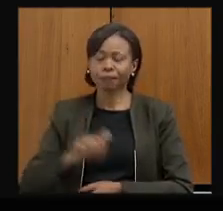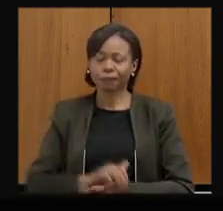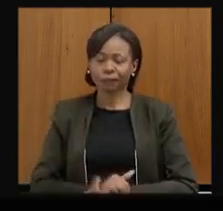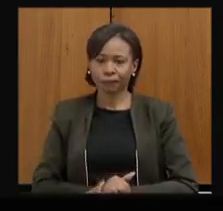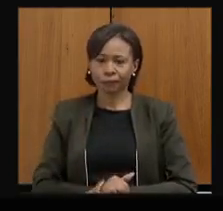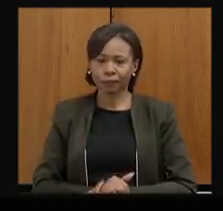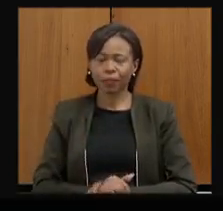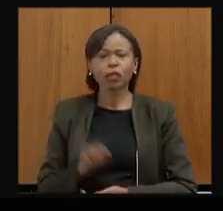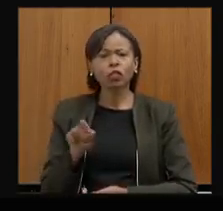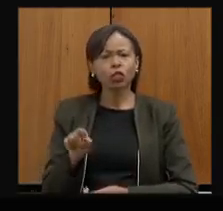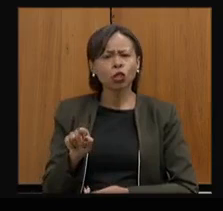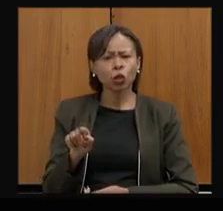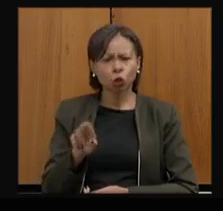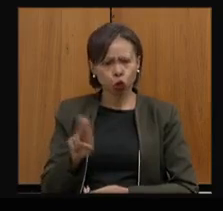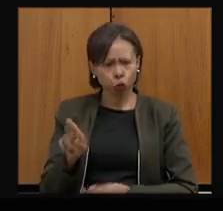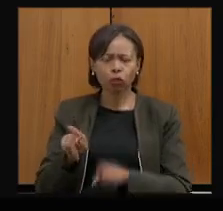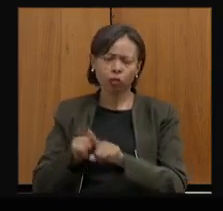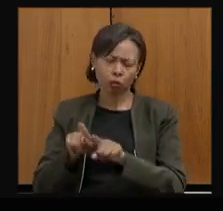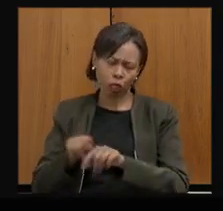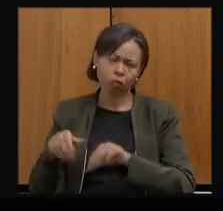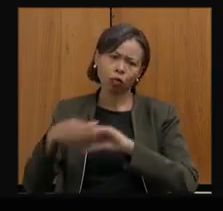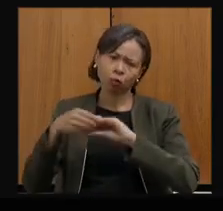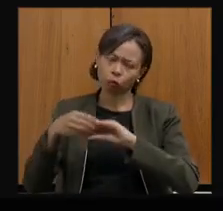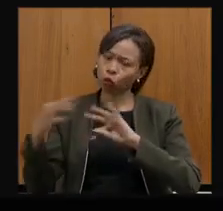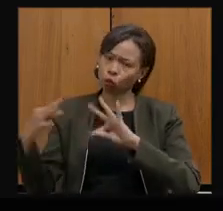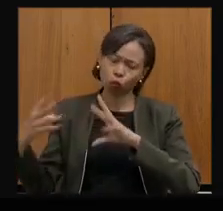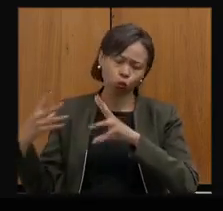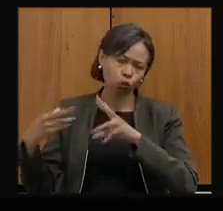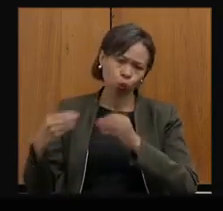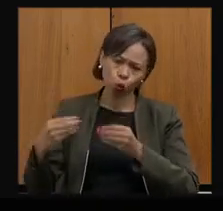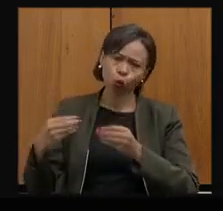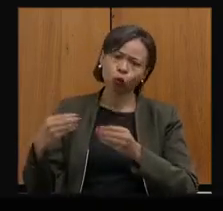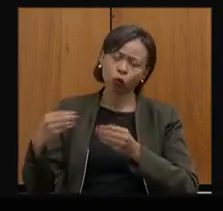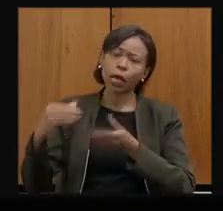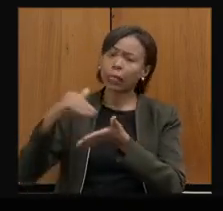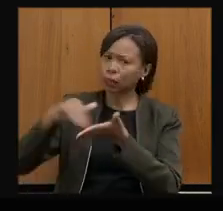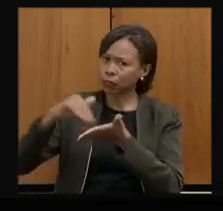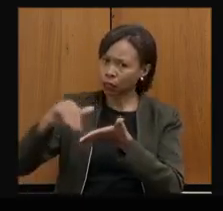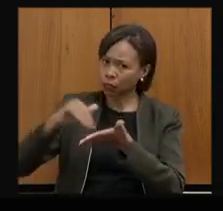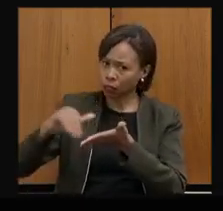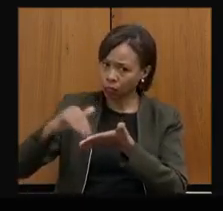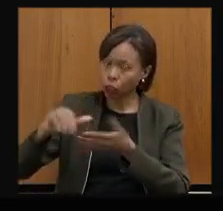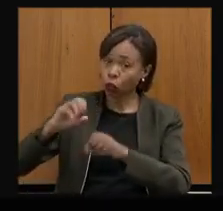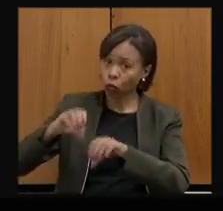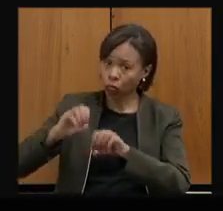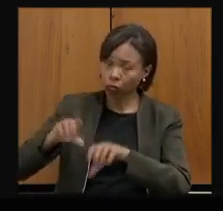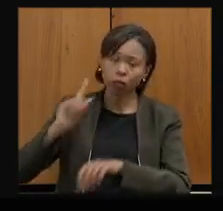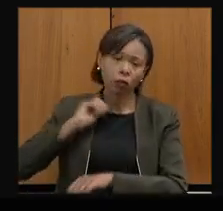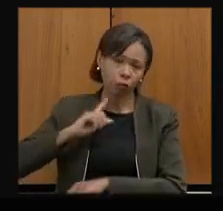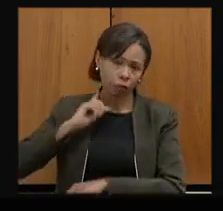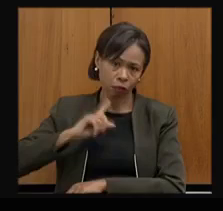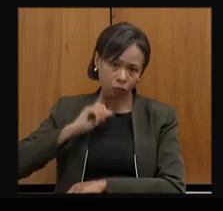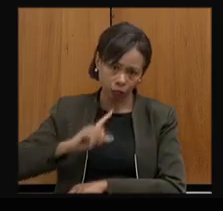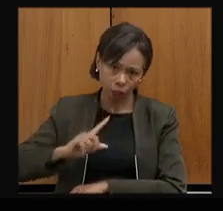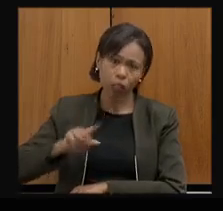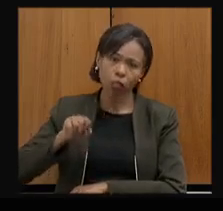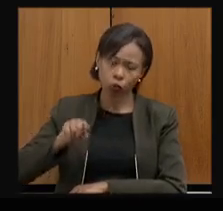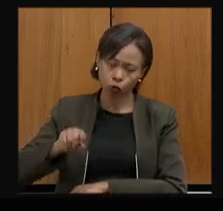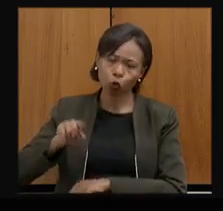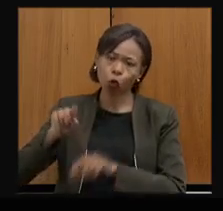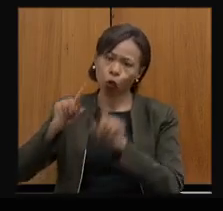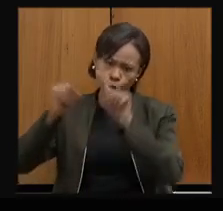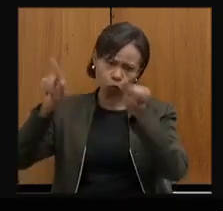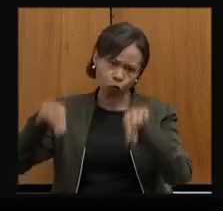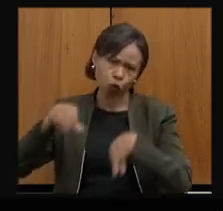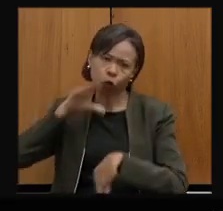em seu nome, Júlia, eu quero cumprimentar todos os funcionários da Secretaria de Educação de Minas Gerais que estão aí com você e que